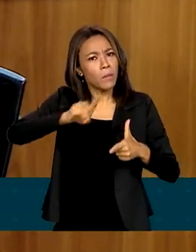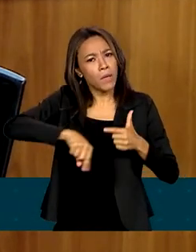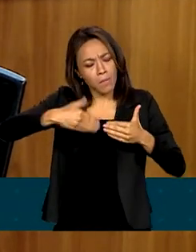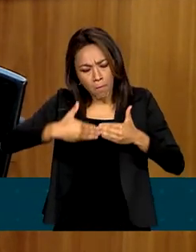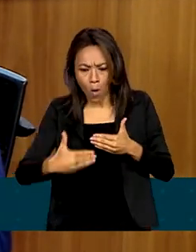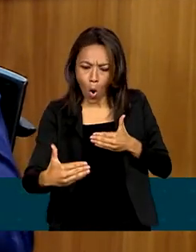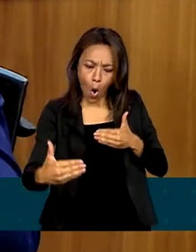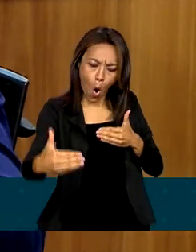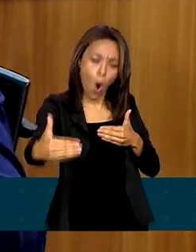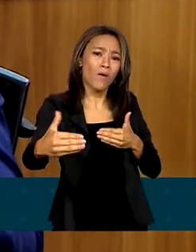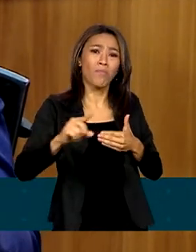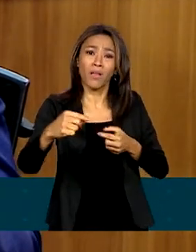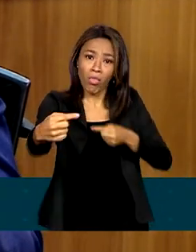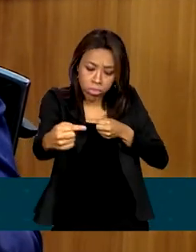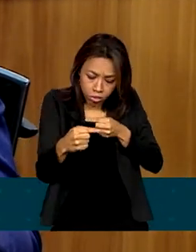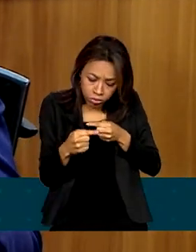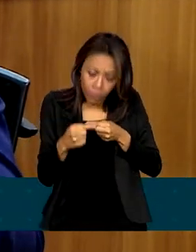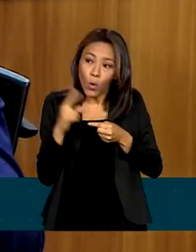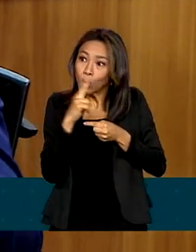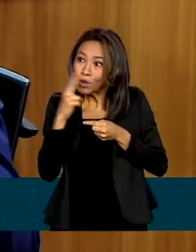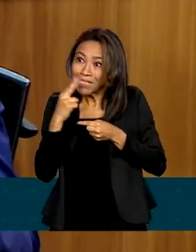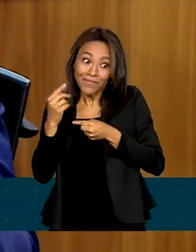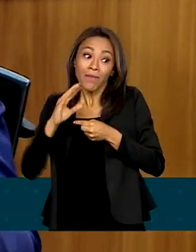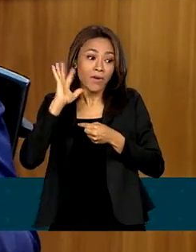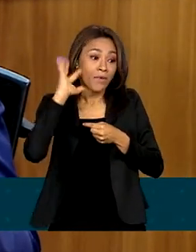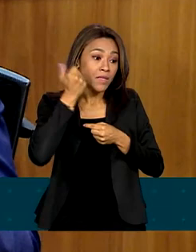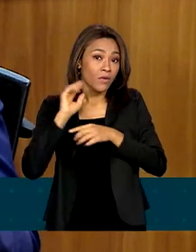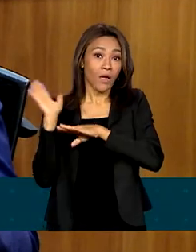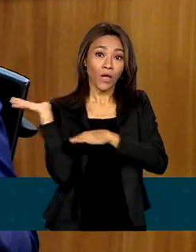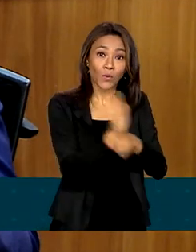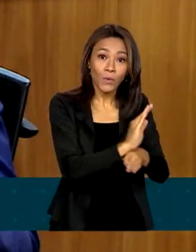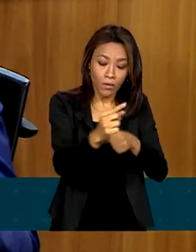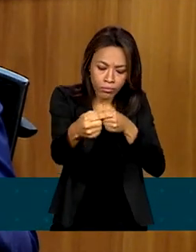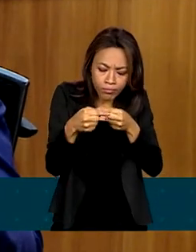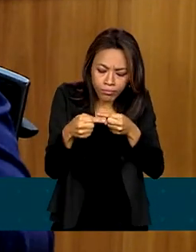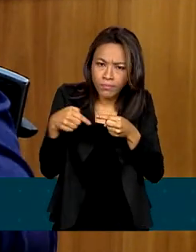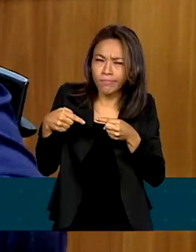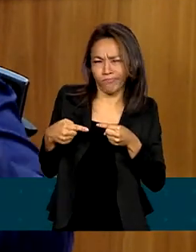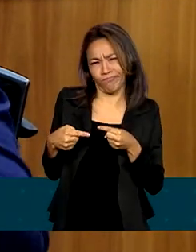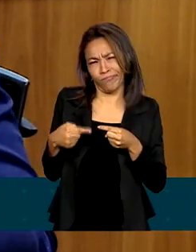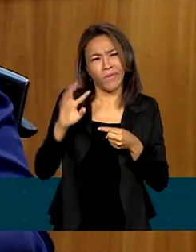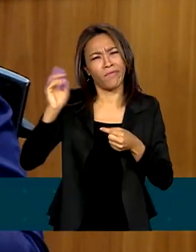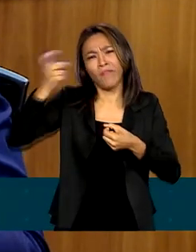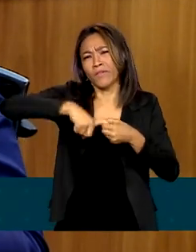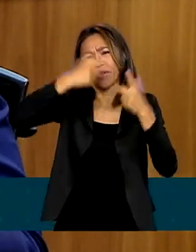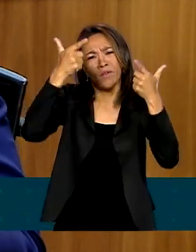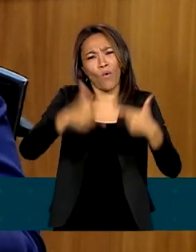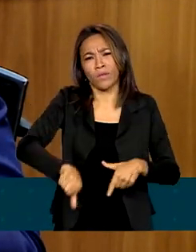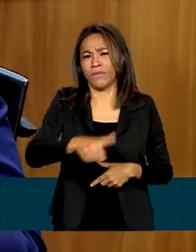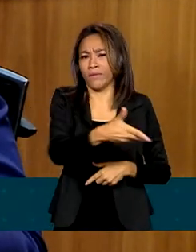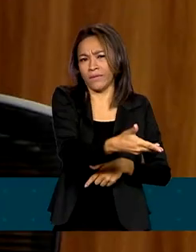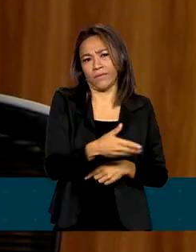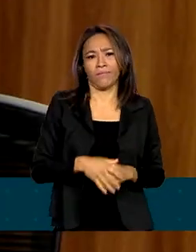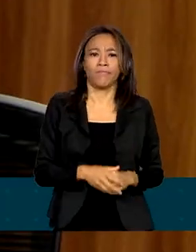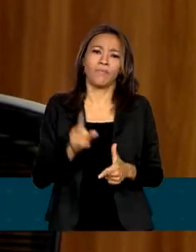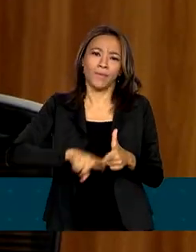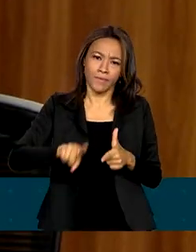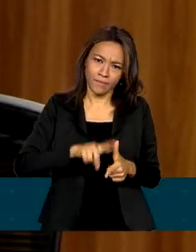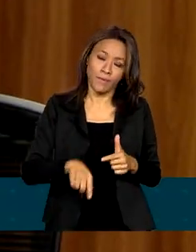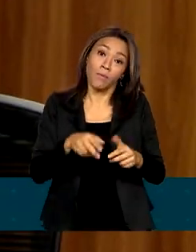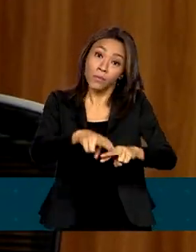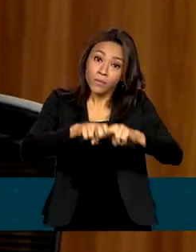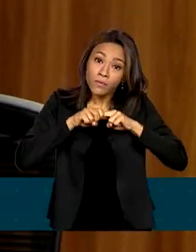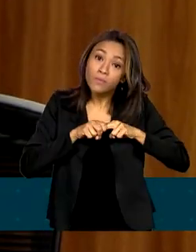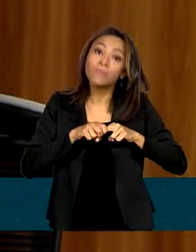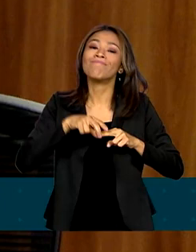Porque senão vai ter uma situação emergencial, vamos resolver isso aí, de certa maneira, e vai voltar tudo de novo daqui a algum tempo. E é por isso